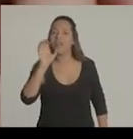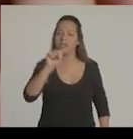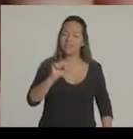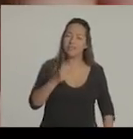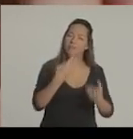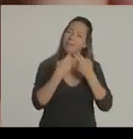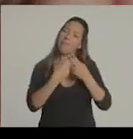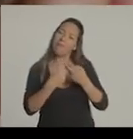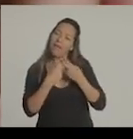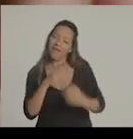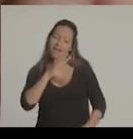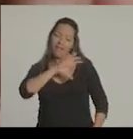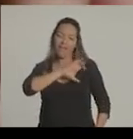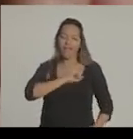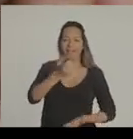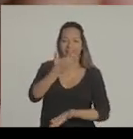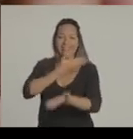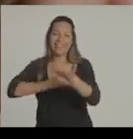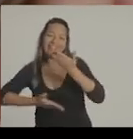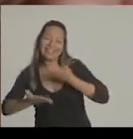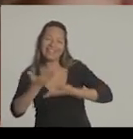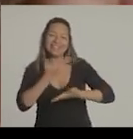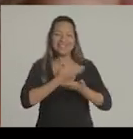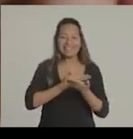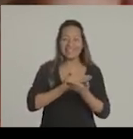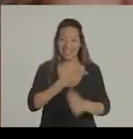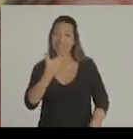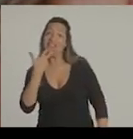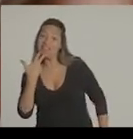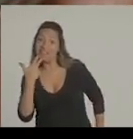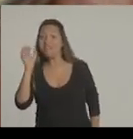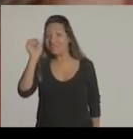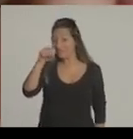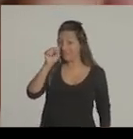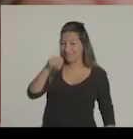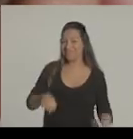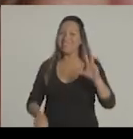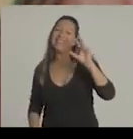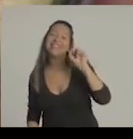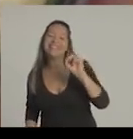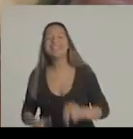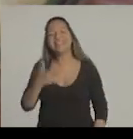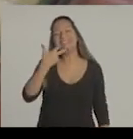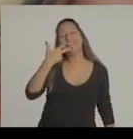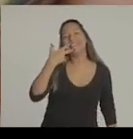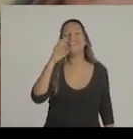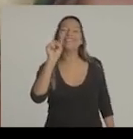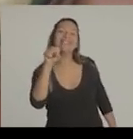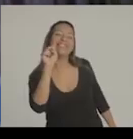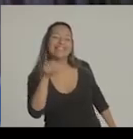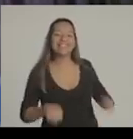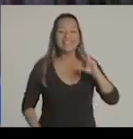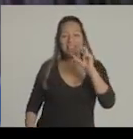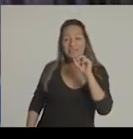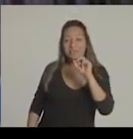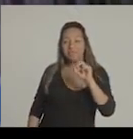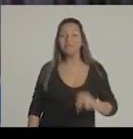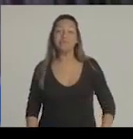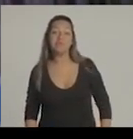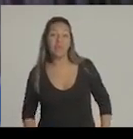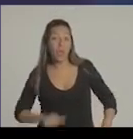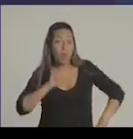sim, tolerância é o amor que alimenta. Diga sim, 50. Diga sim, 50.